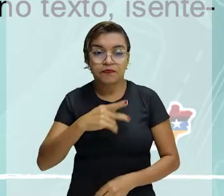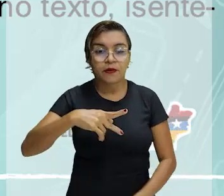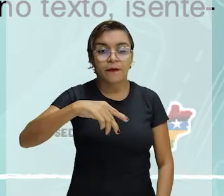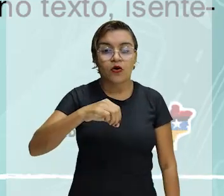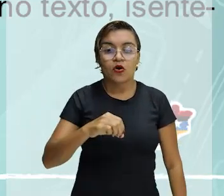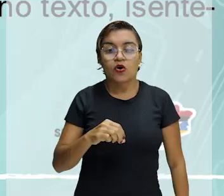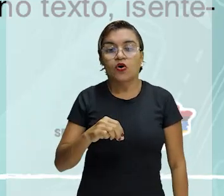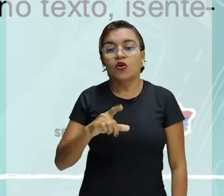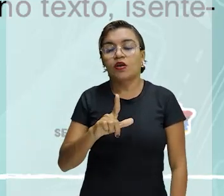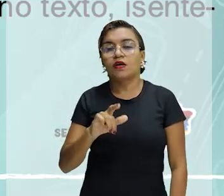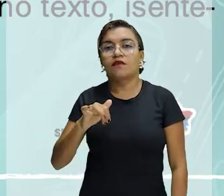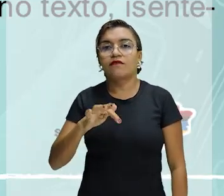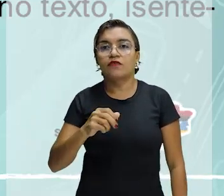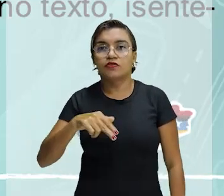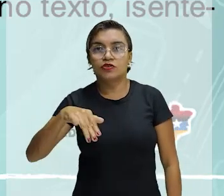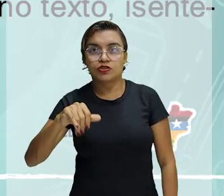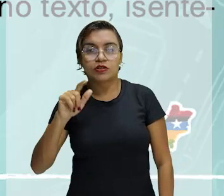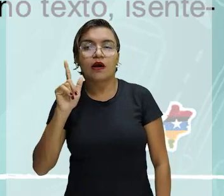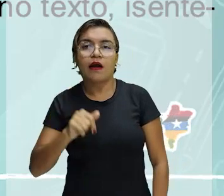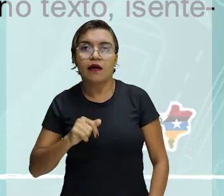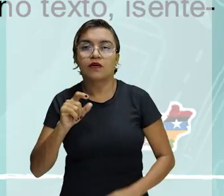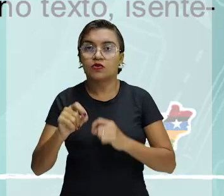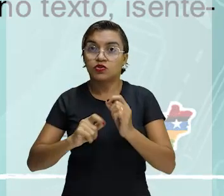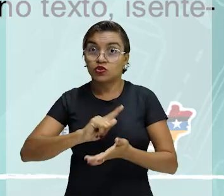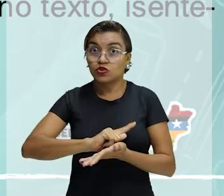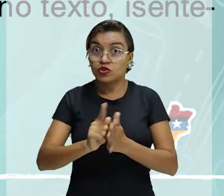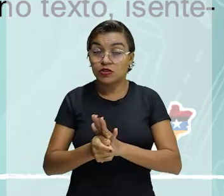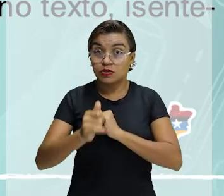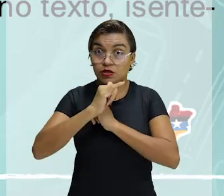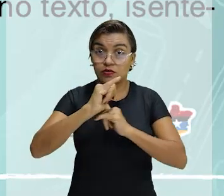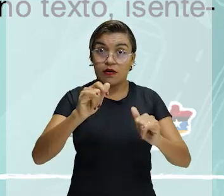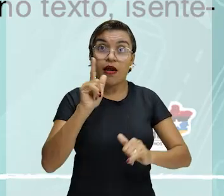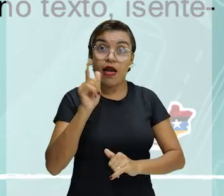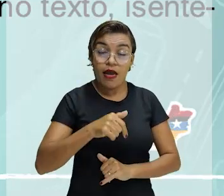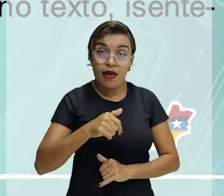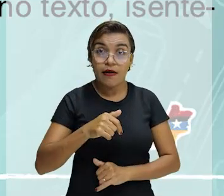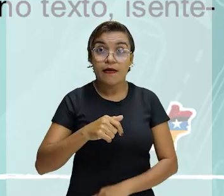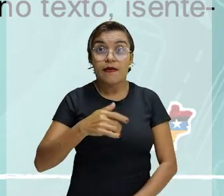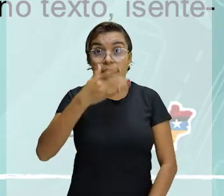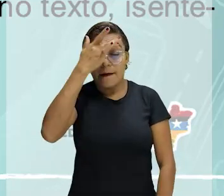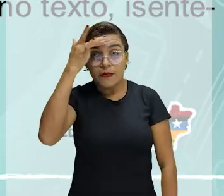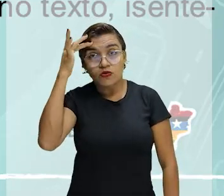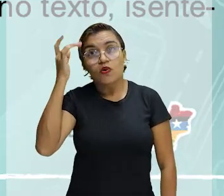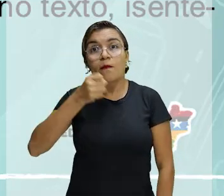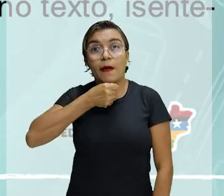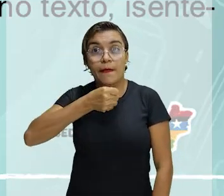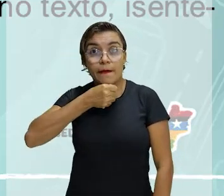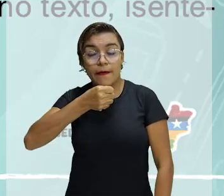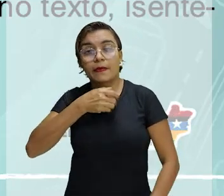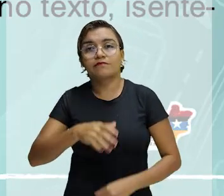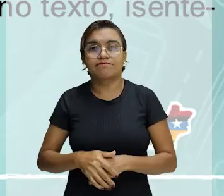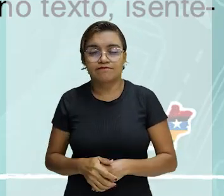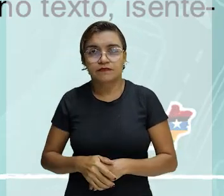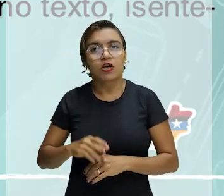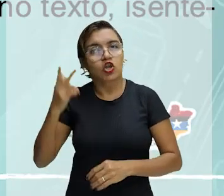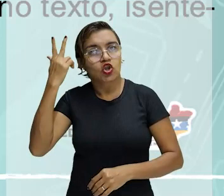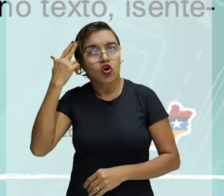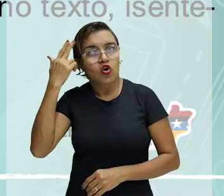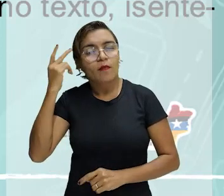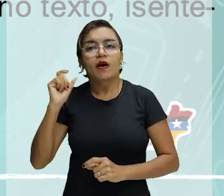No gênero textual notícia, a única voz presente é a do repórter. Na reportagem, é comum